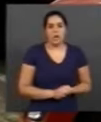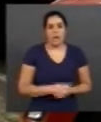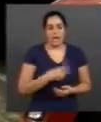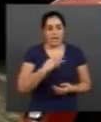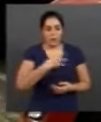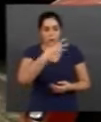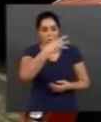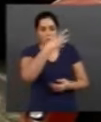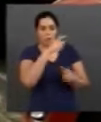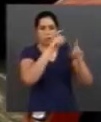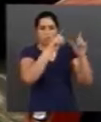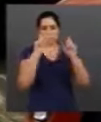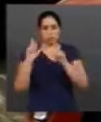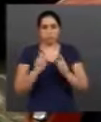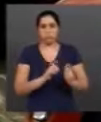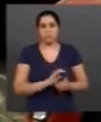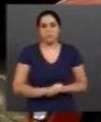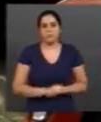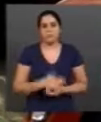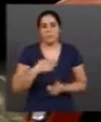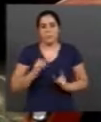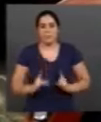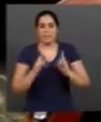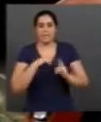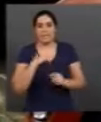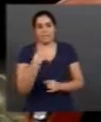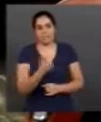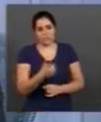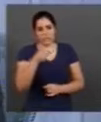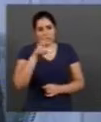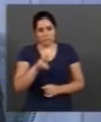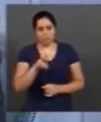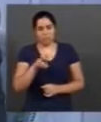no meu prédio, por exemplo, são 15, tem uma economia boa de água.